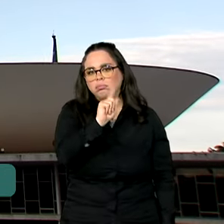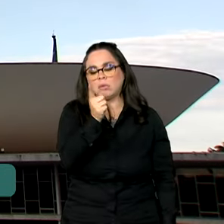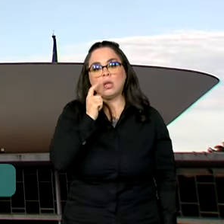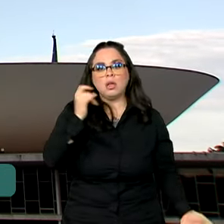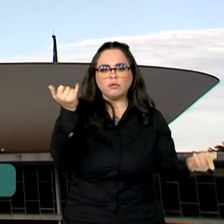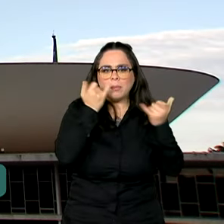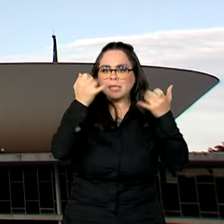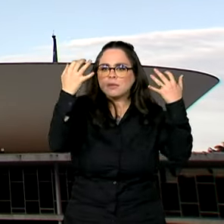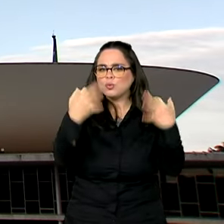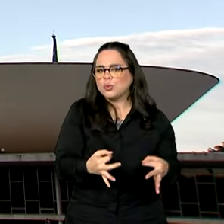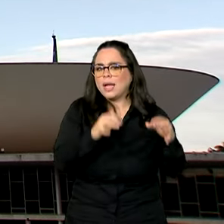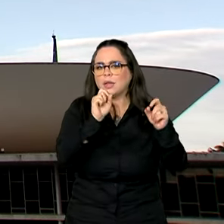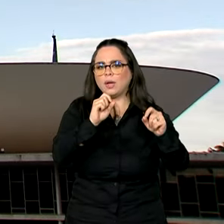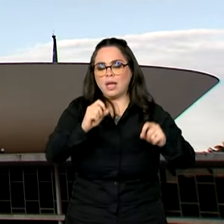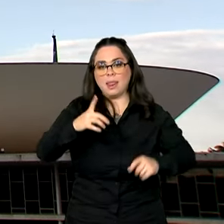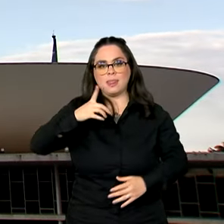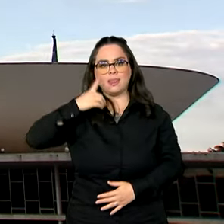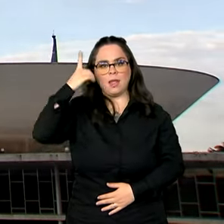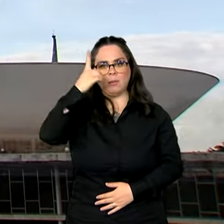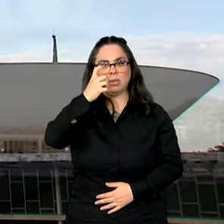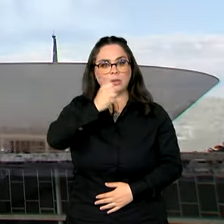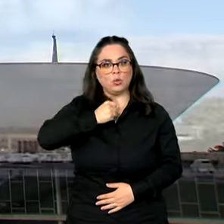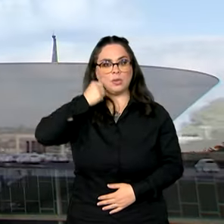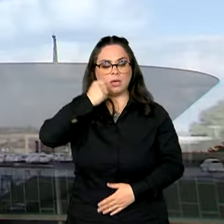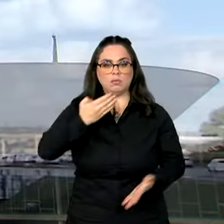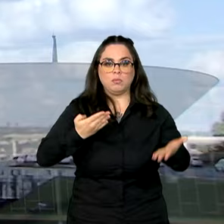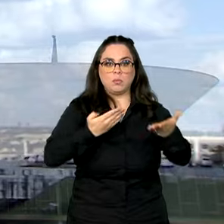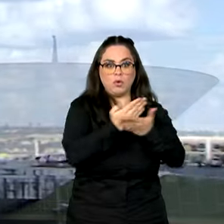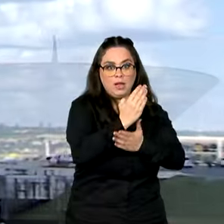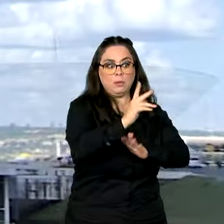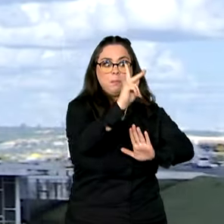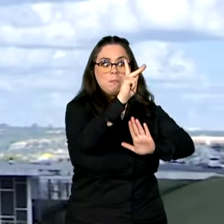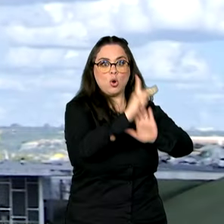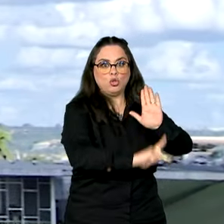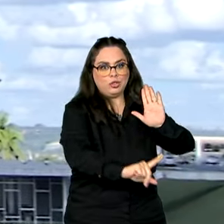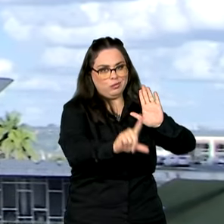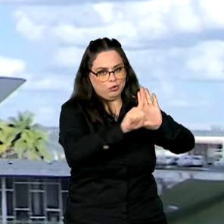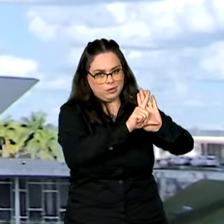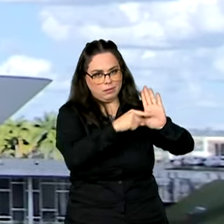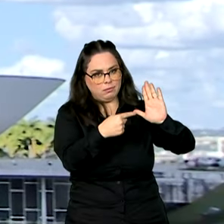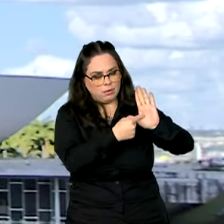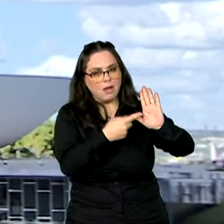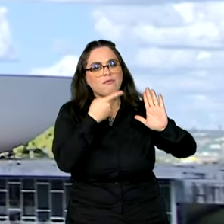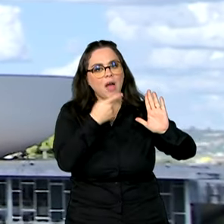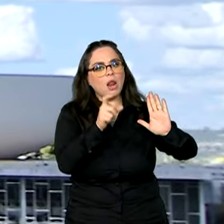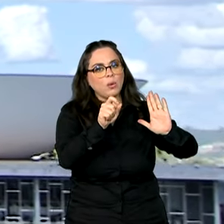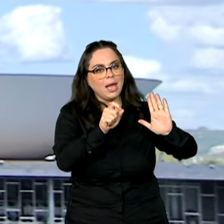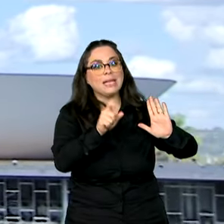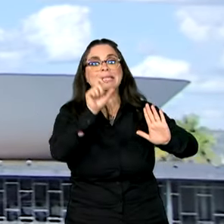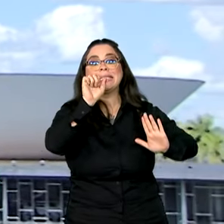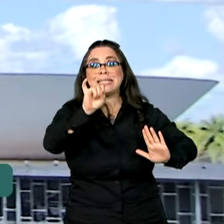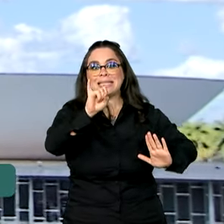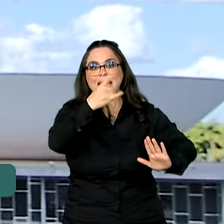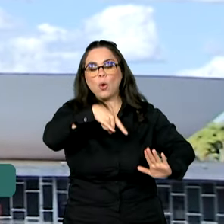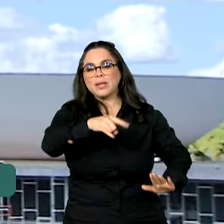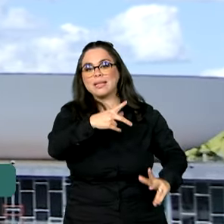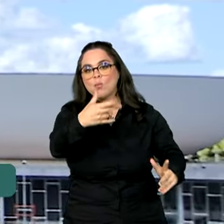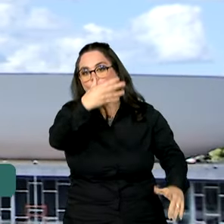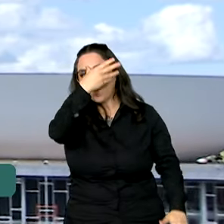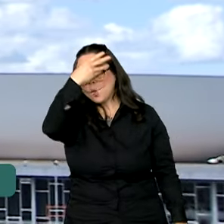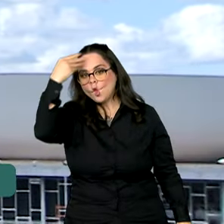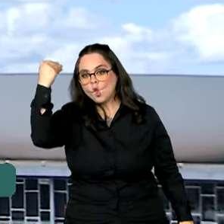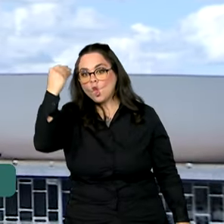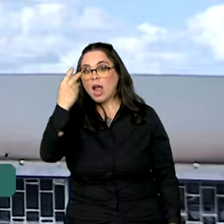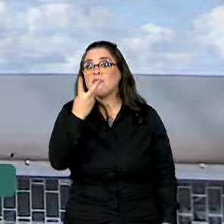correta é que deputados e senadores aprovaram um projeto de lei que permite que recursos esquecidos